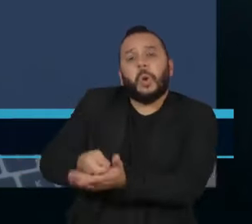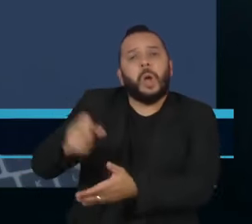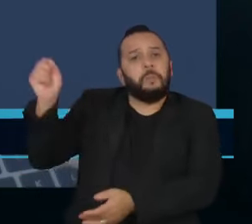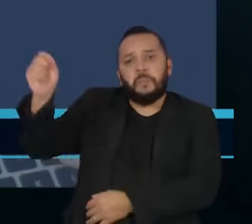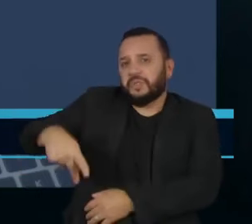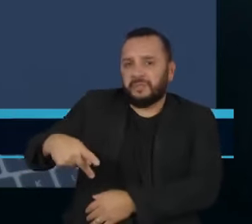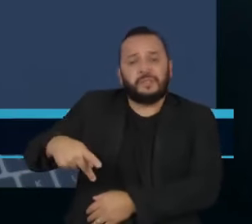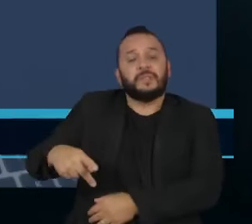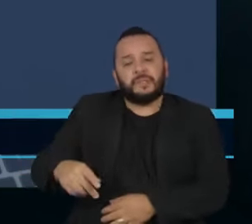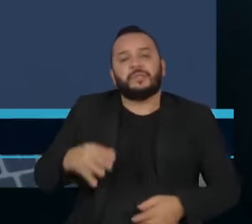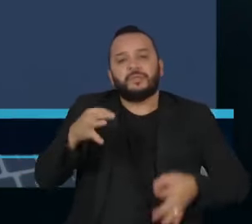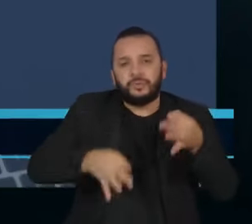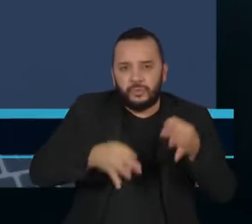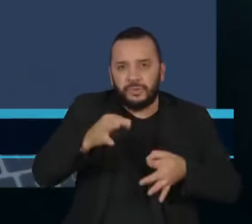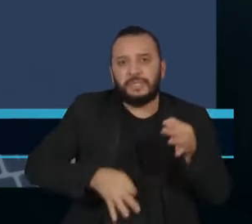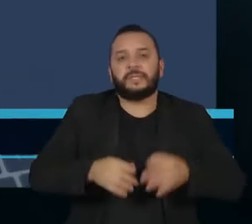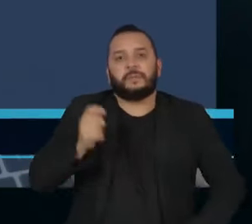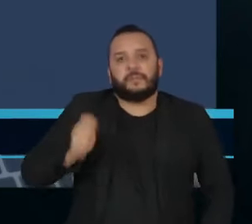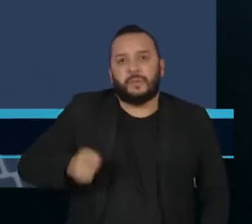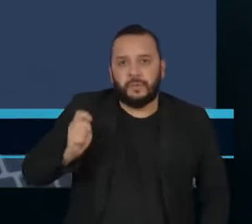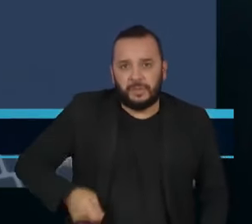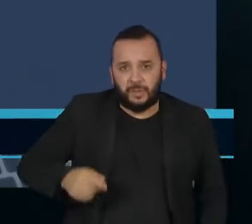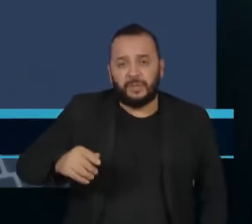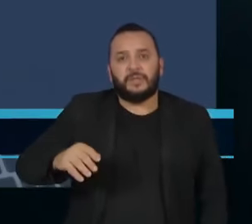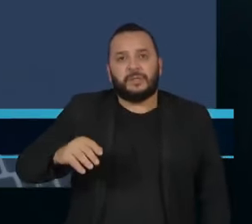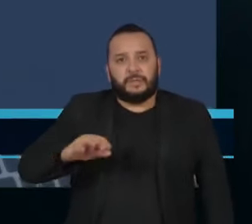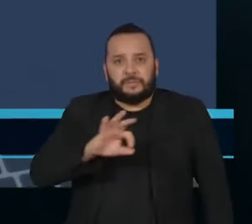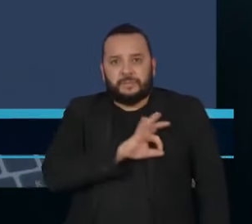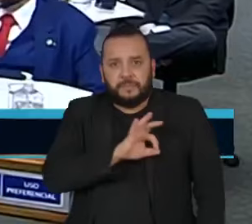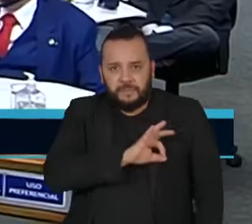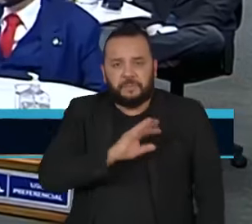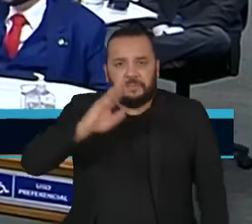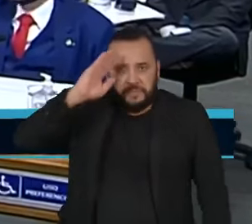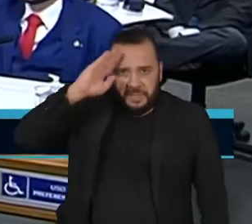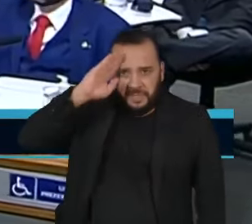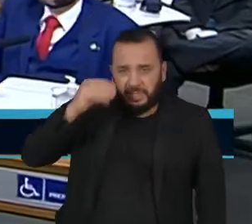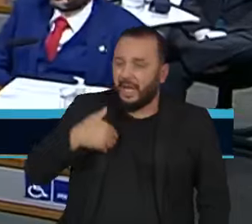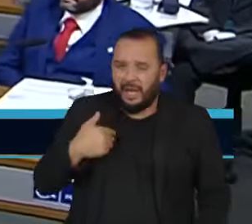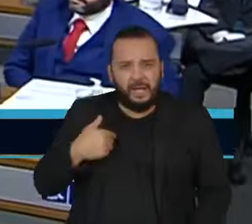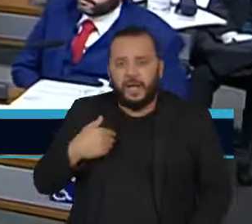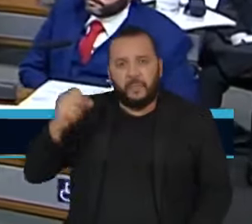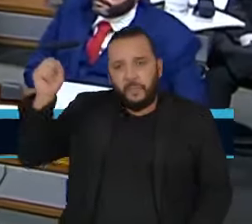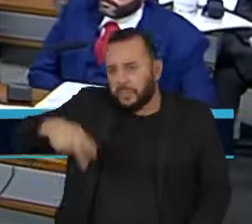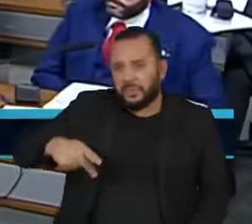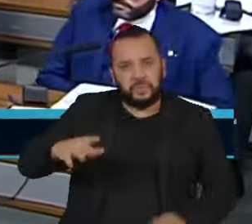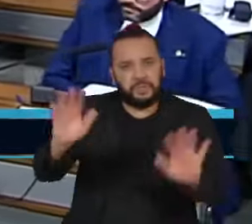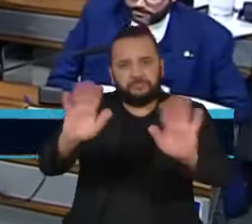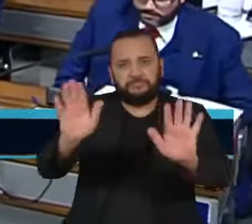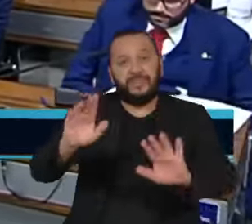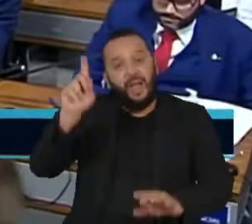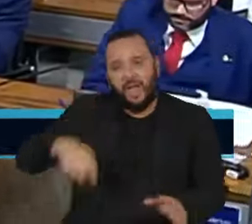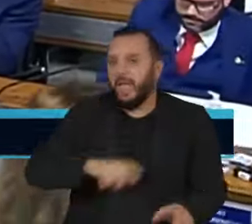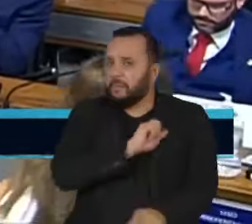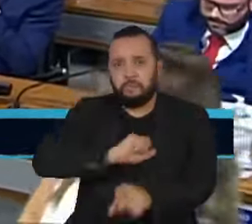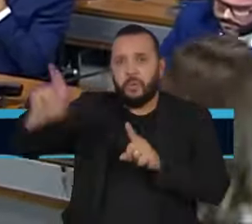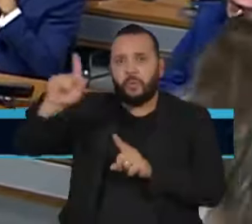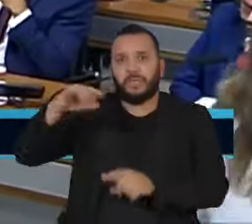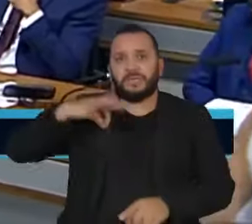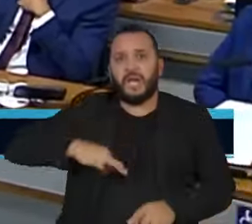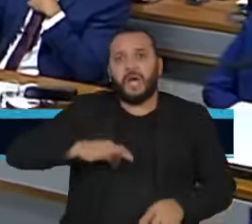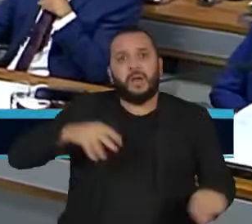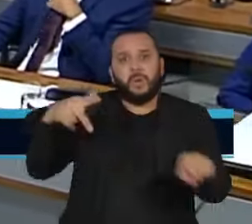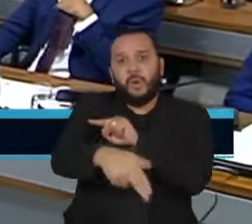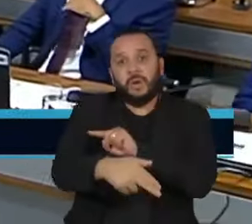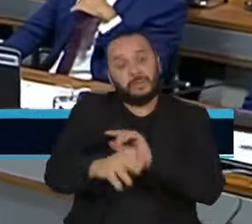juízes, promotores e militares que cometerem delitos graves. A PEC aguarda a definição do relator na Comissão de